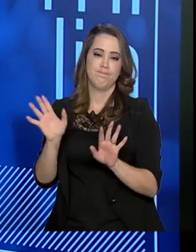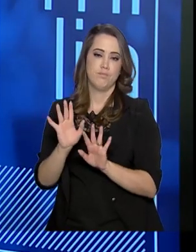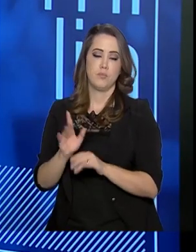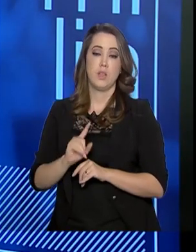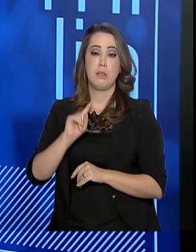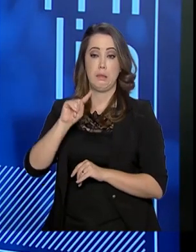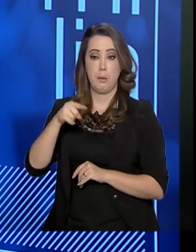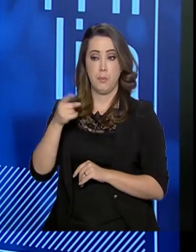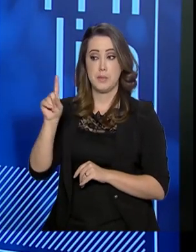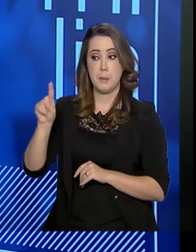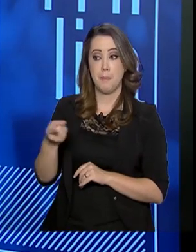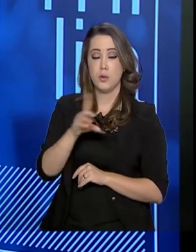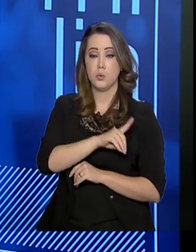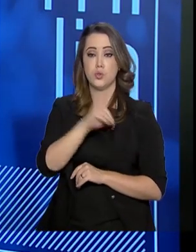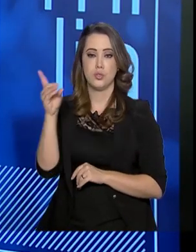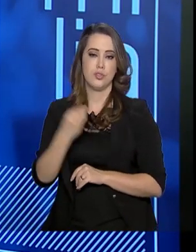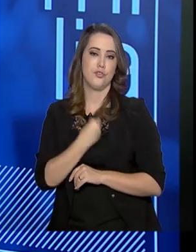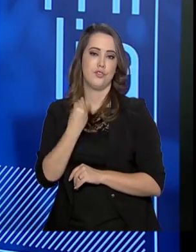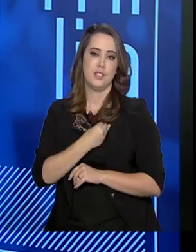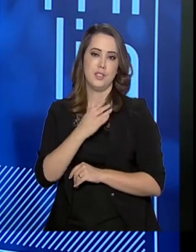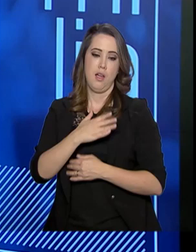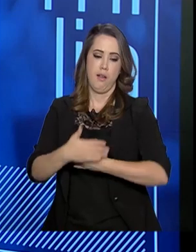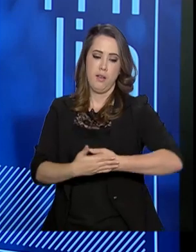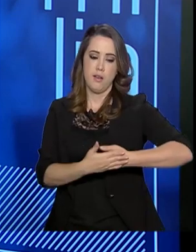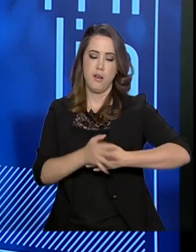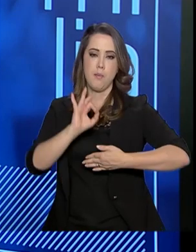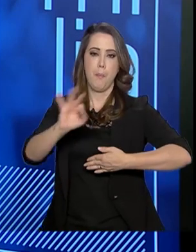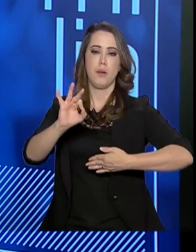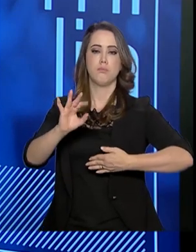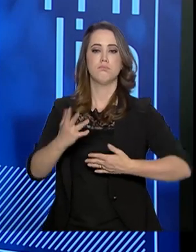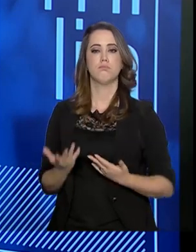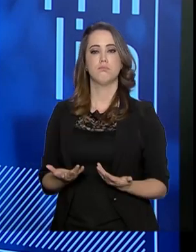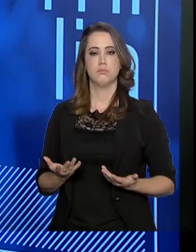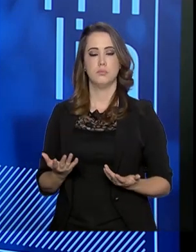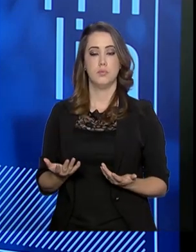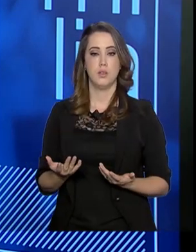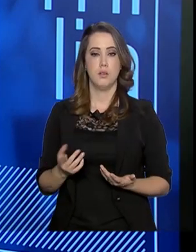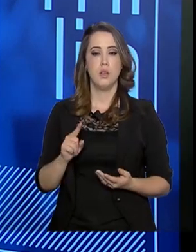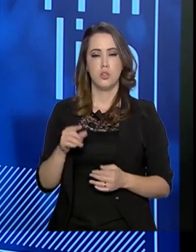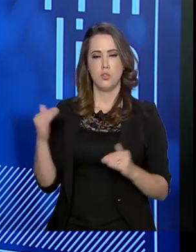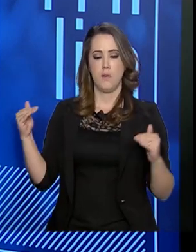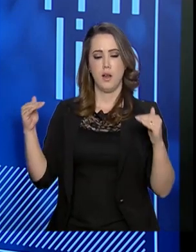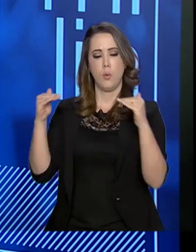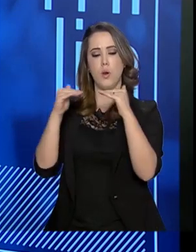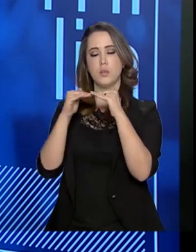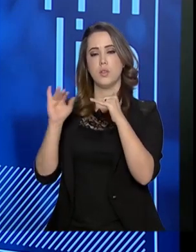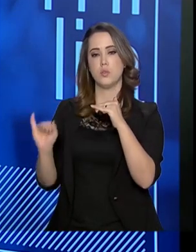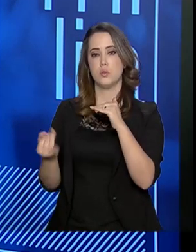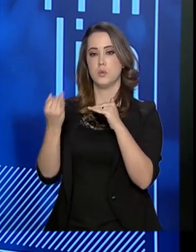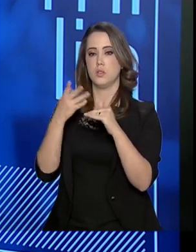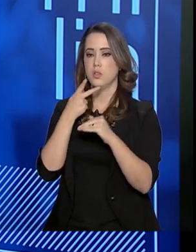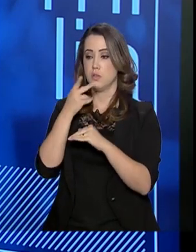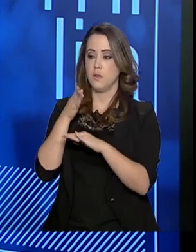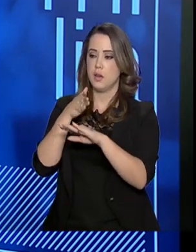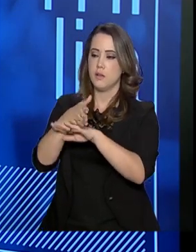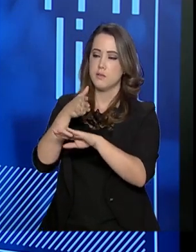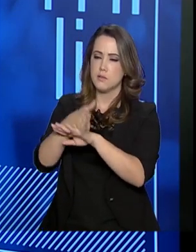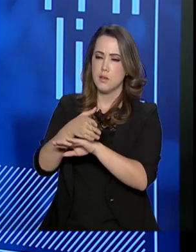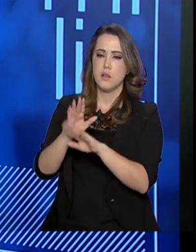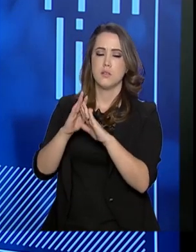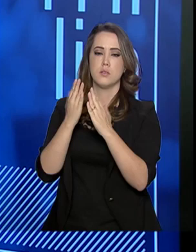chegam os mil dias de vida, a criança está pronta. Então, quando a gente fala de igualdade de oportunidades, que a gente sempre associa a acesso à educação,